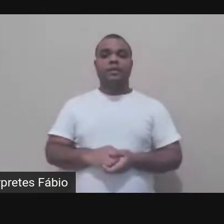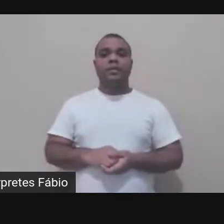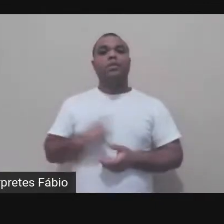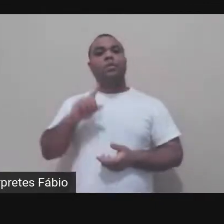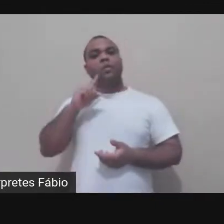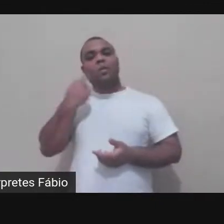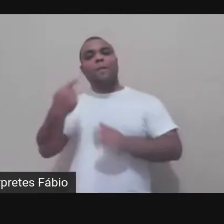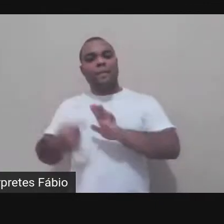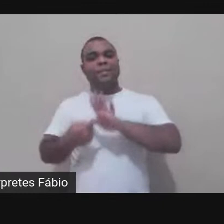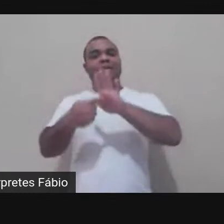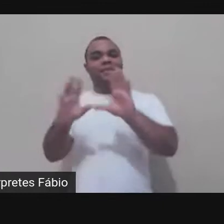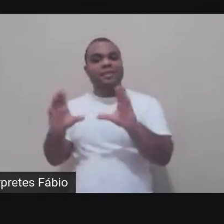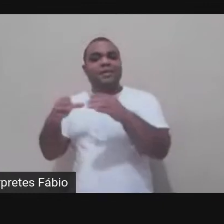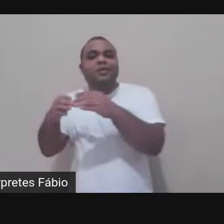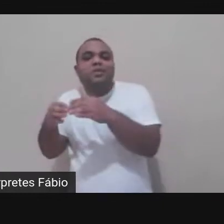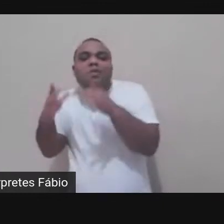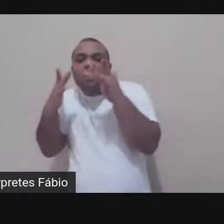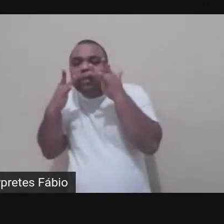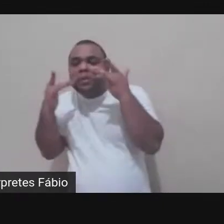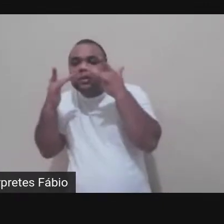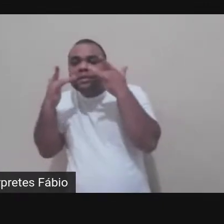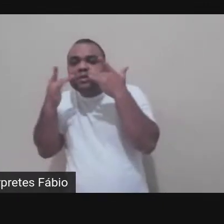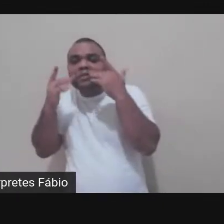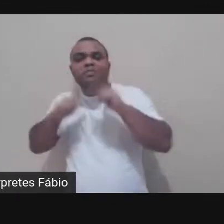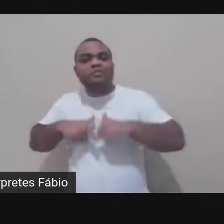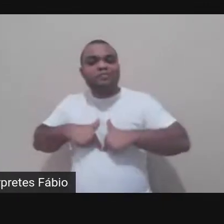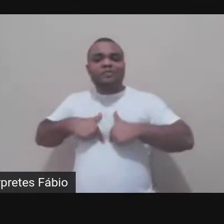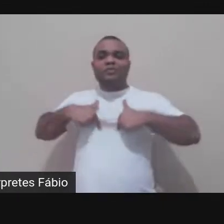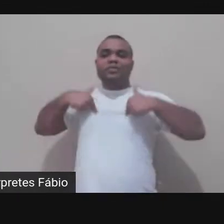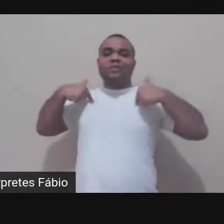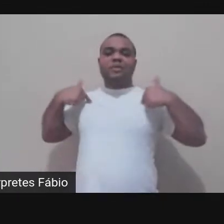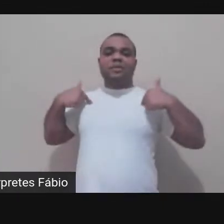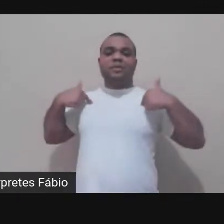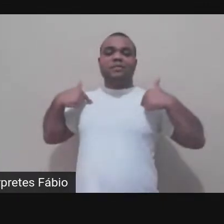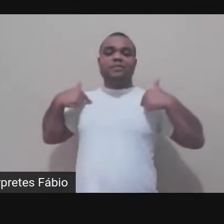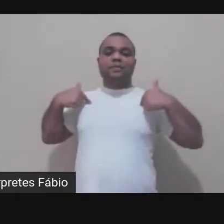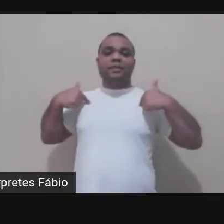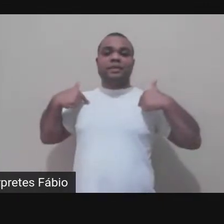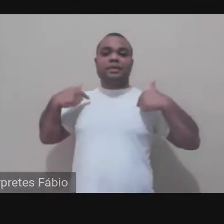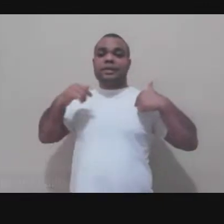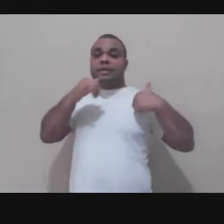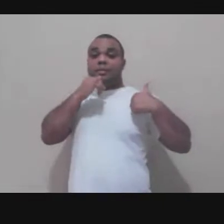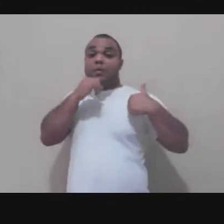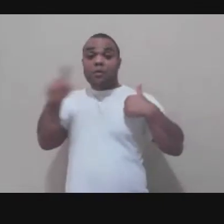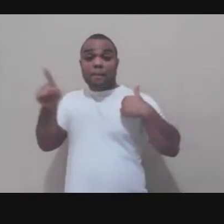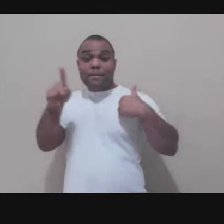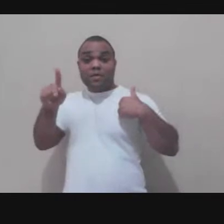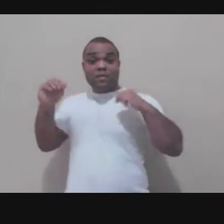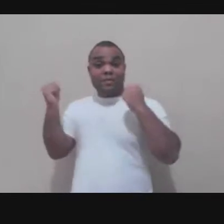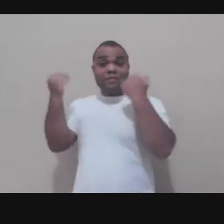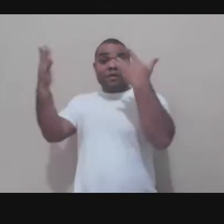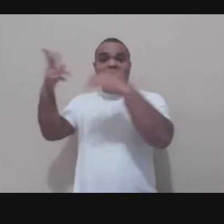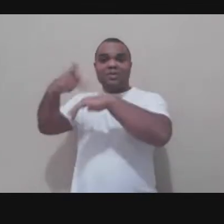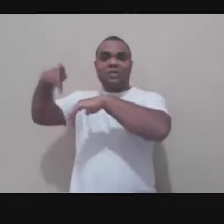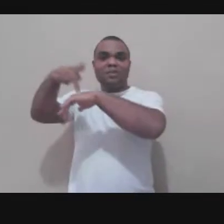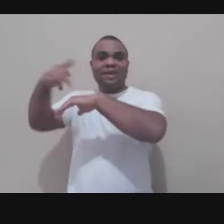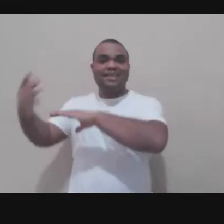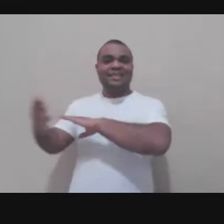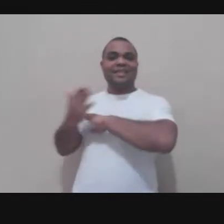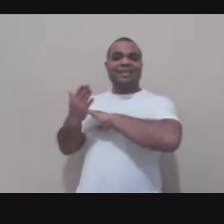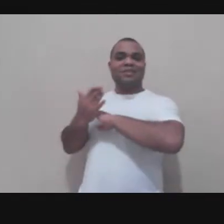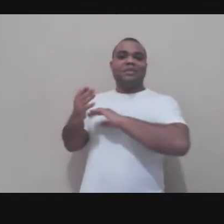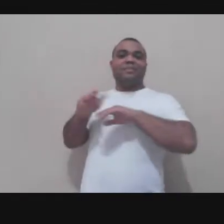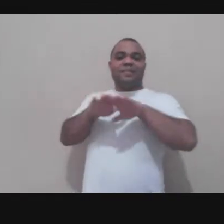uma coisa com a qual eu tenho muito orgulho assim como a Miriam tem muito orgulho dele ter estado na banca dela e o Klaus